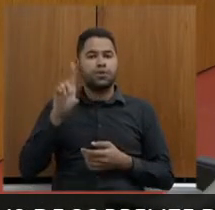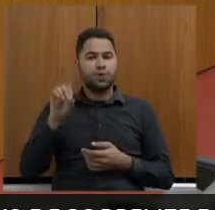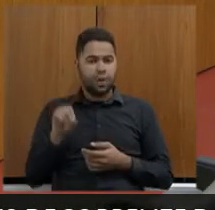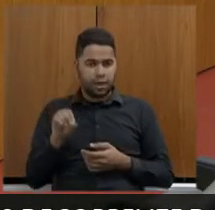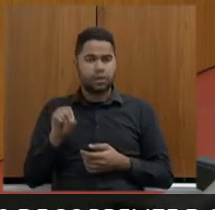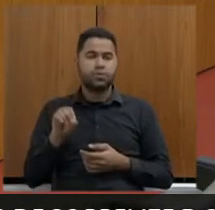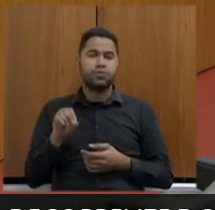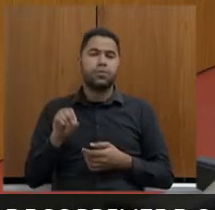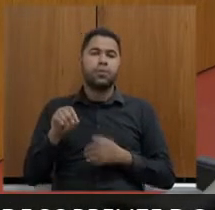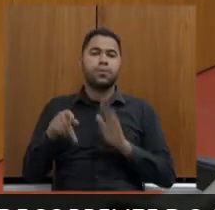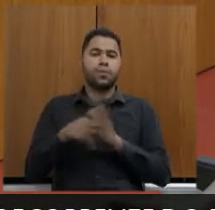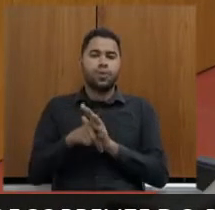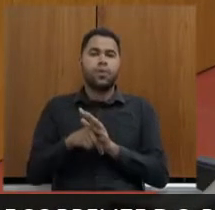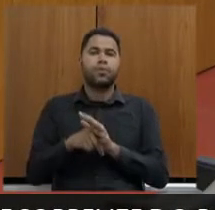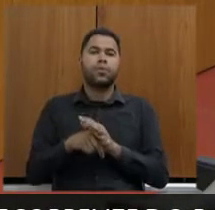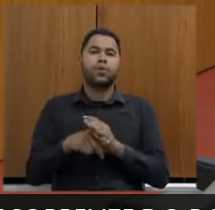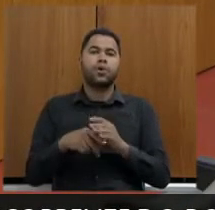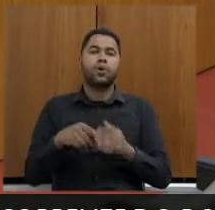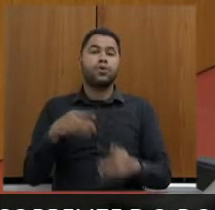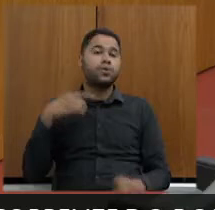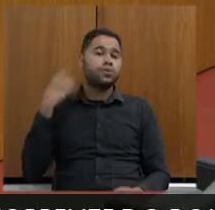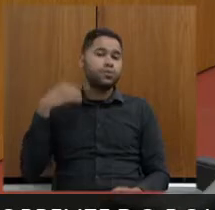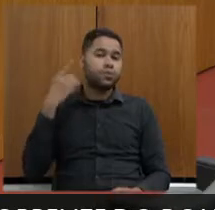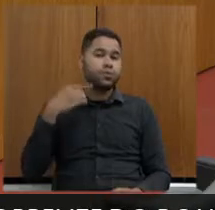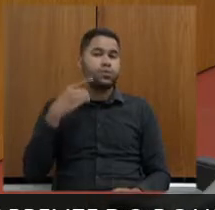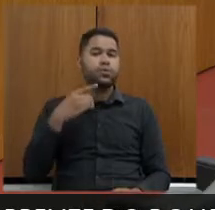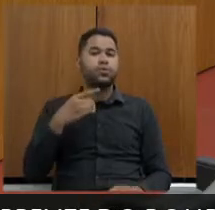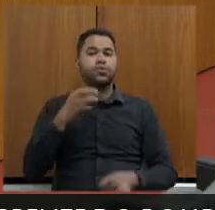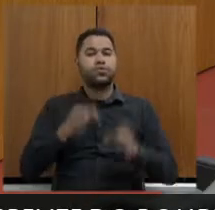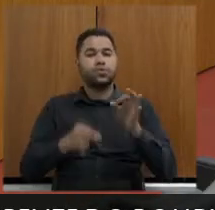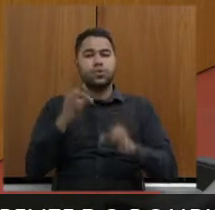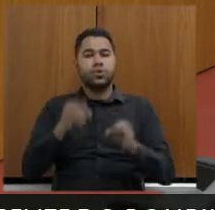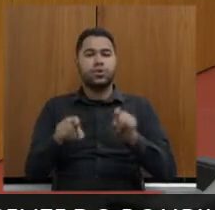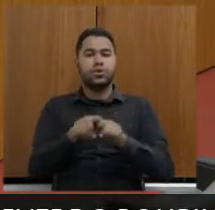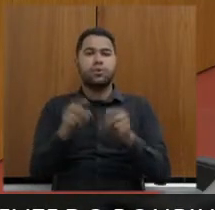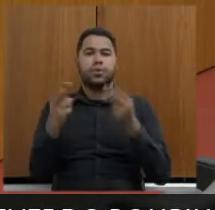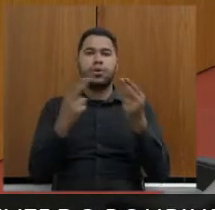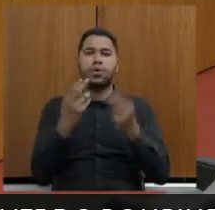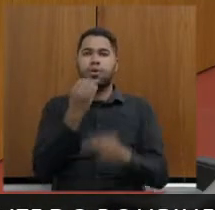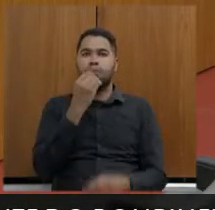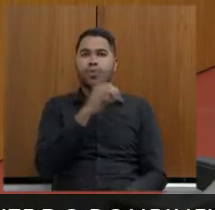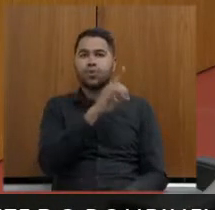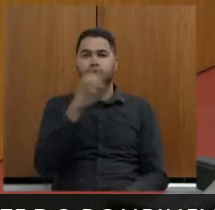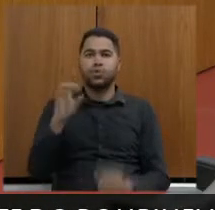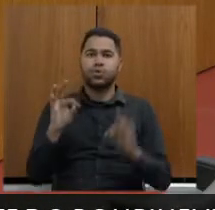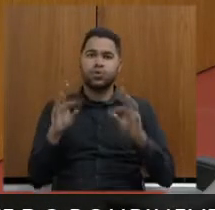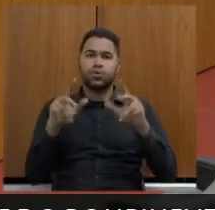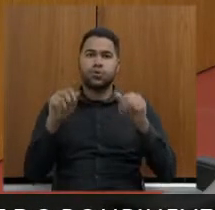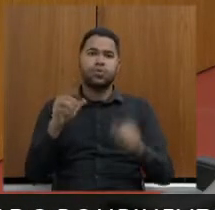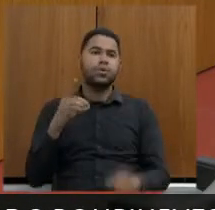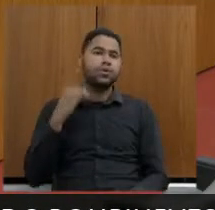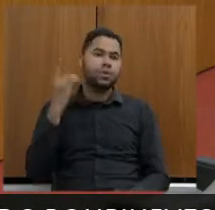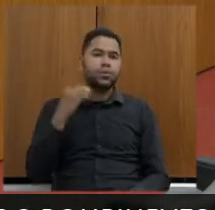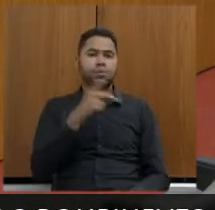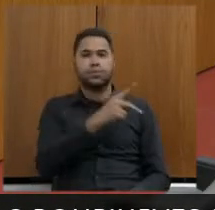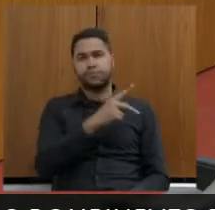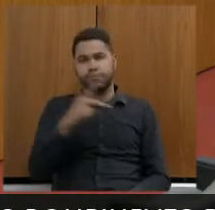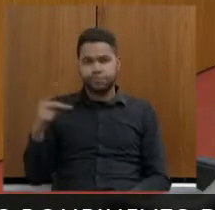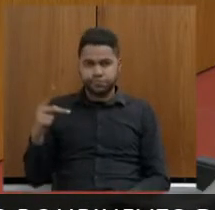estadual das promotores de justiça de habitação e urbanismo bom dia a todas e todos deputado presidente